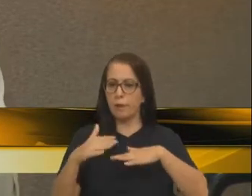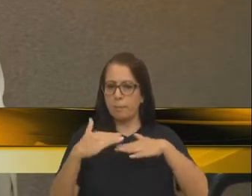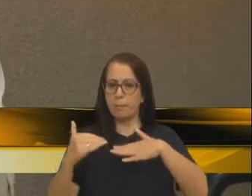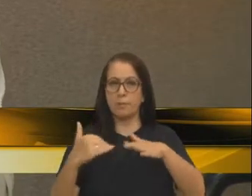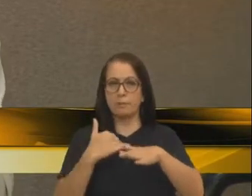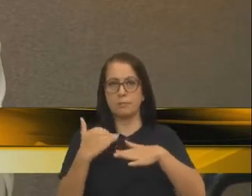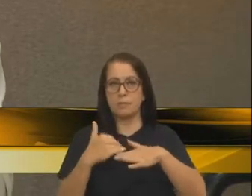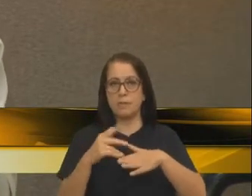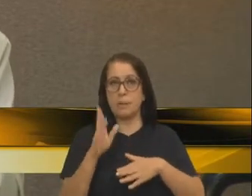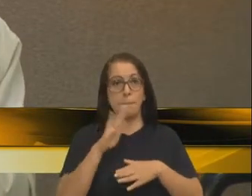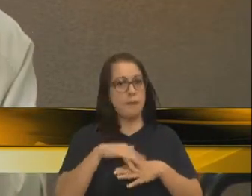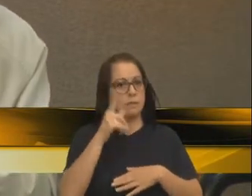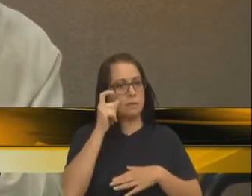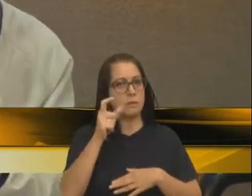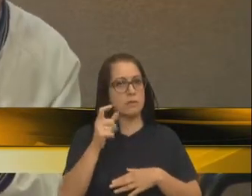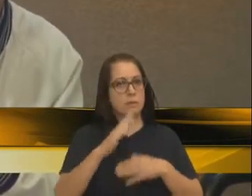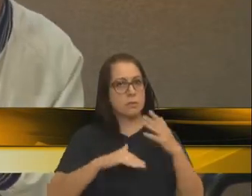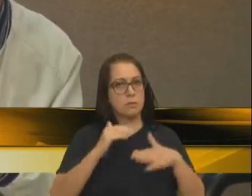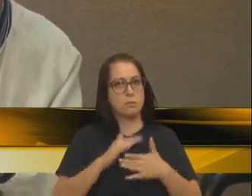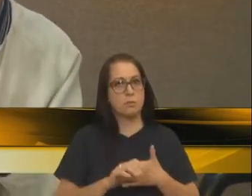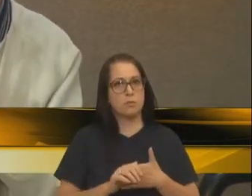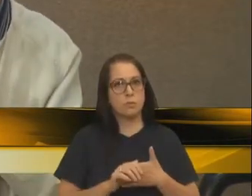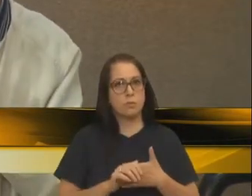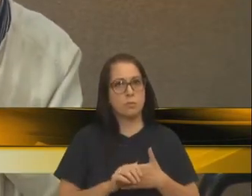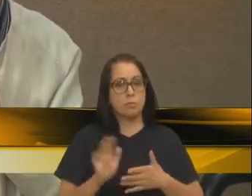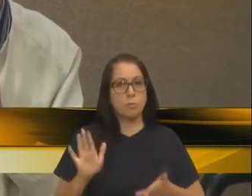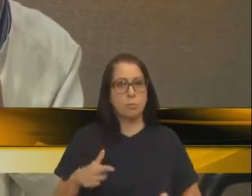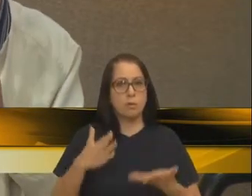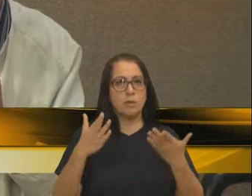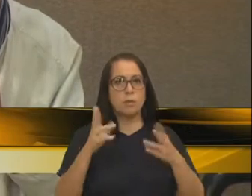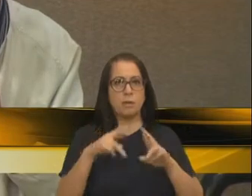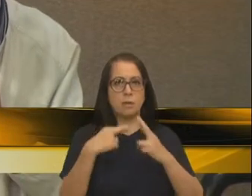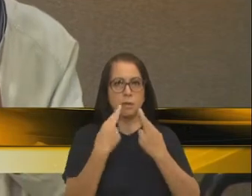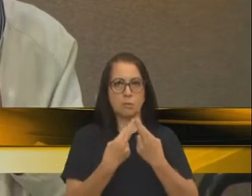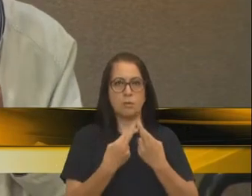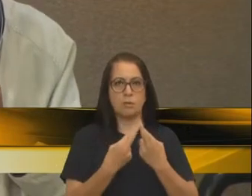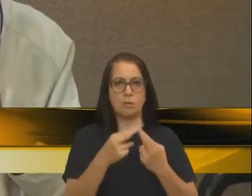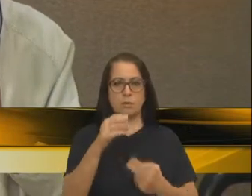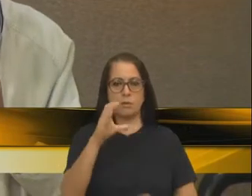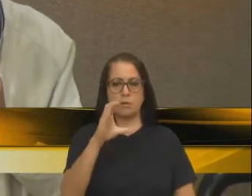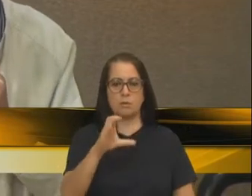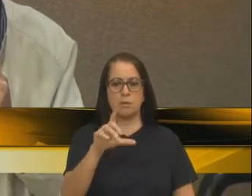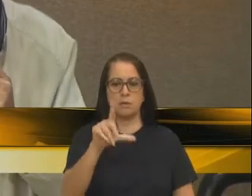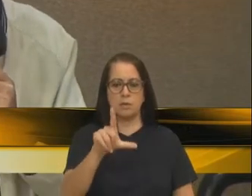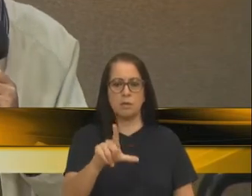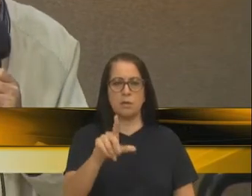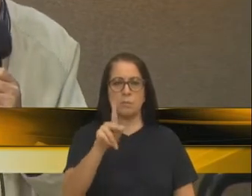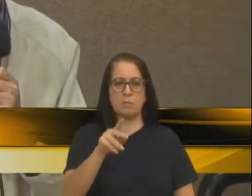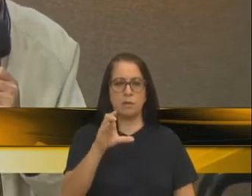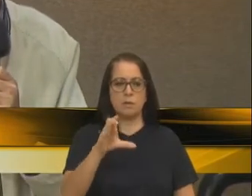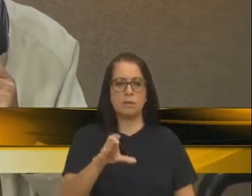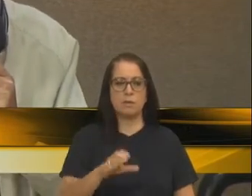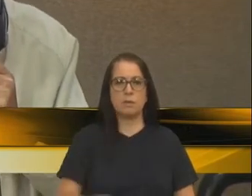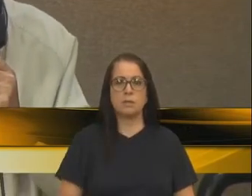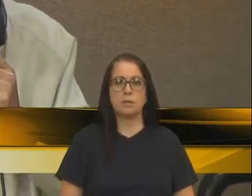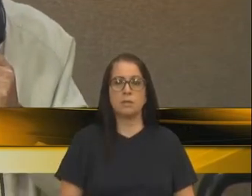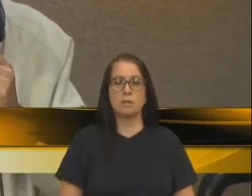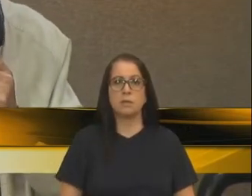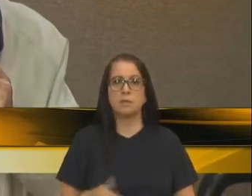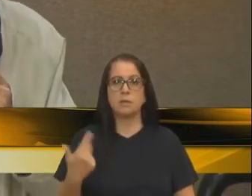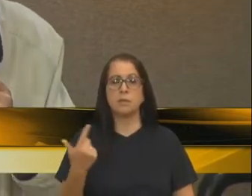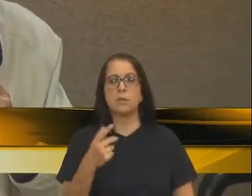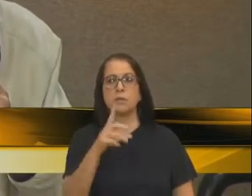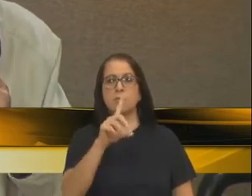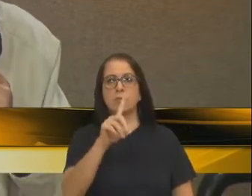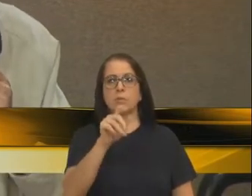mais interessado que nós nessa obra. Promovemos uma audiência da CLPC para destravar aonde o Dyer